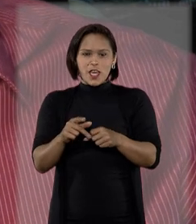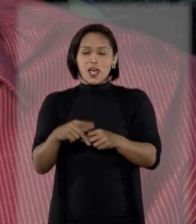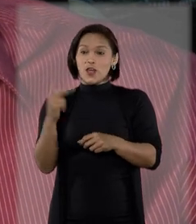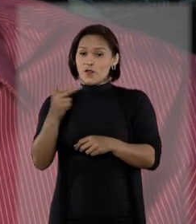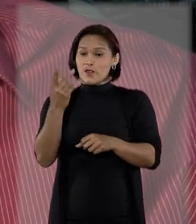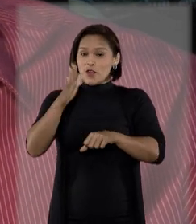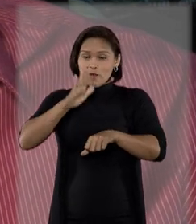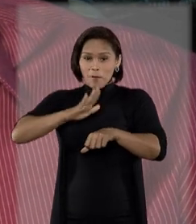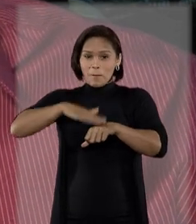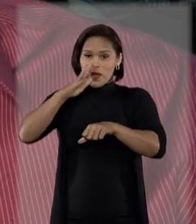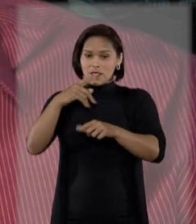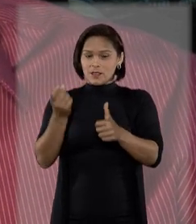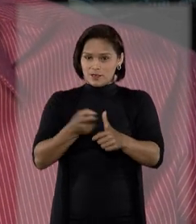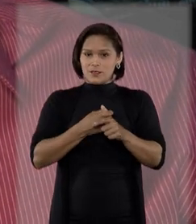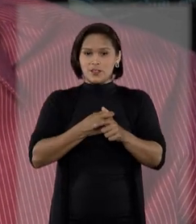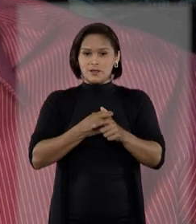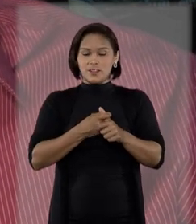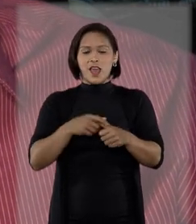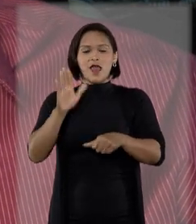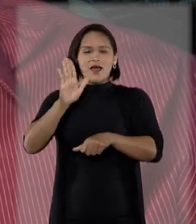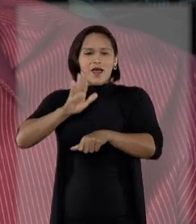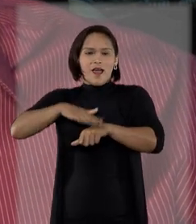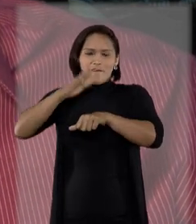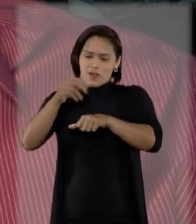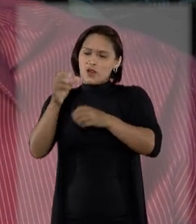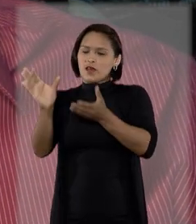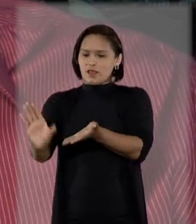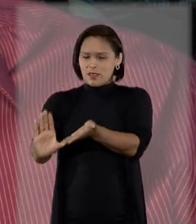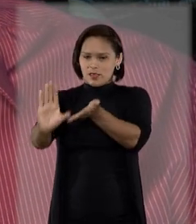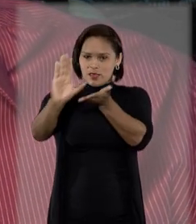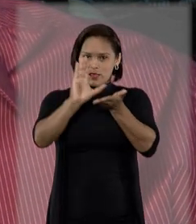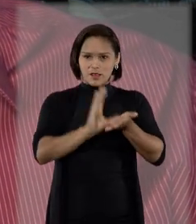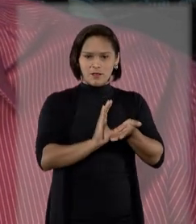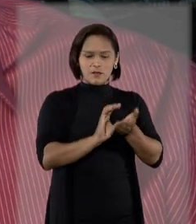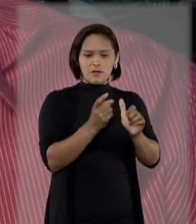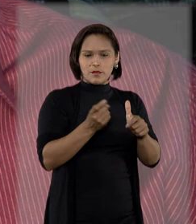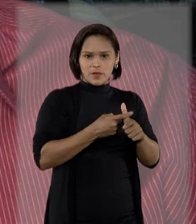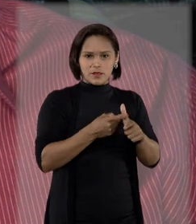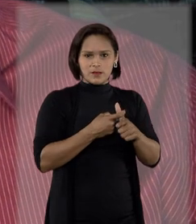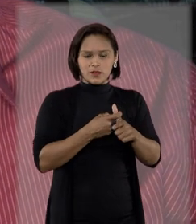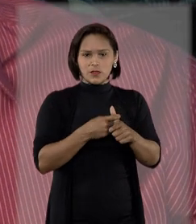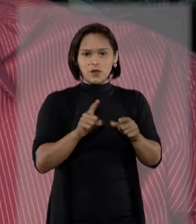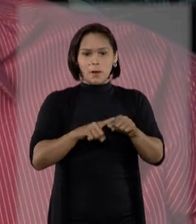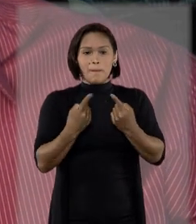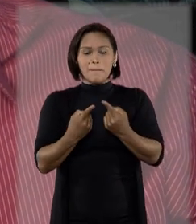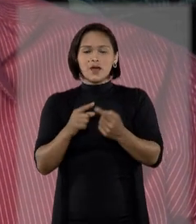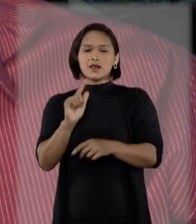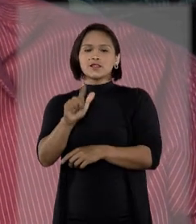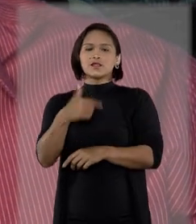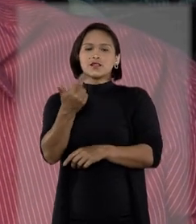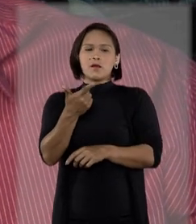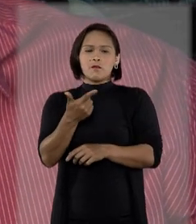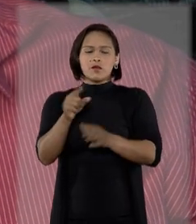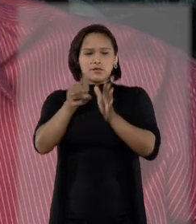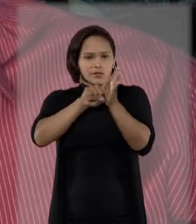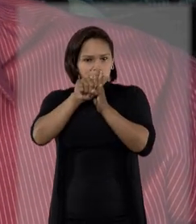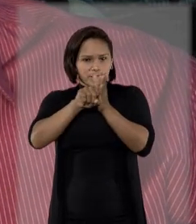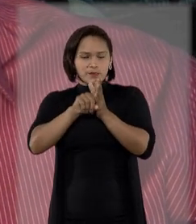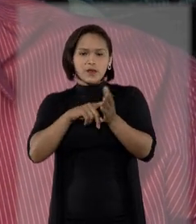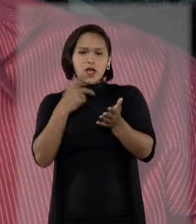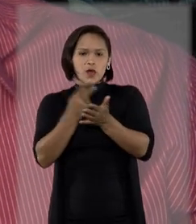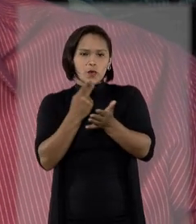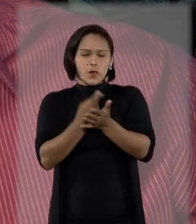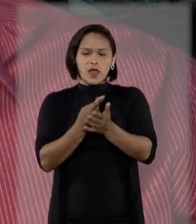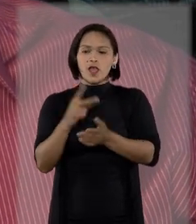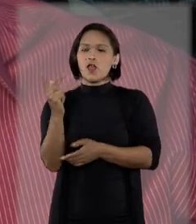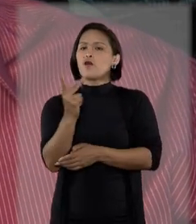maior do que o da dívida, esse valor a mais será devolvido para o devedor. Caso, após a alienação,